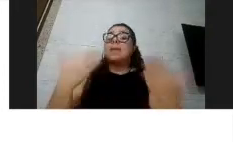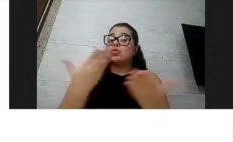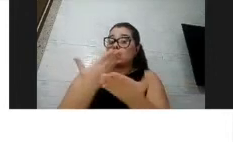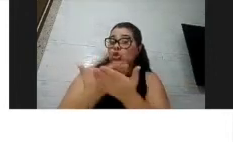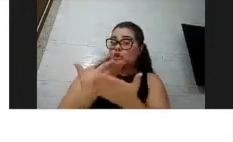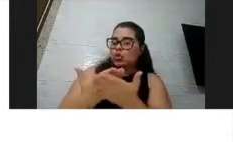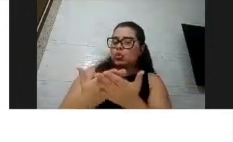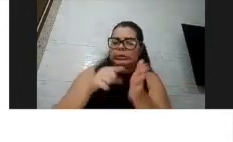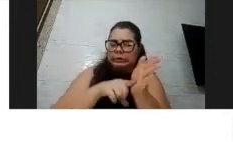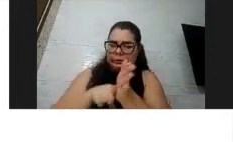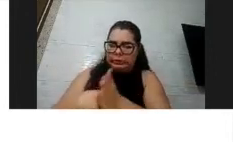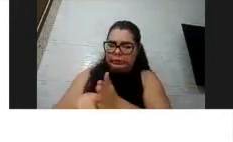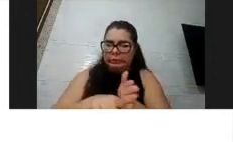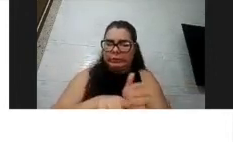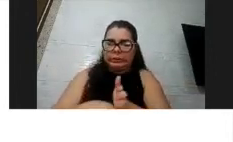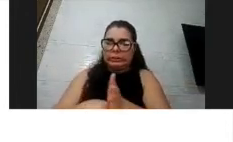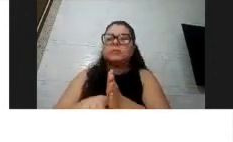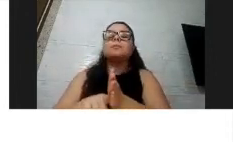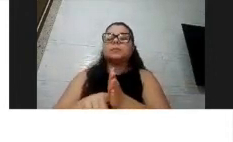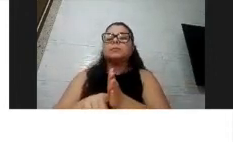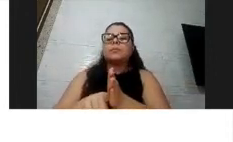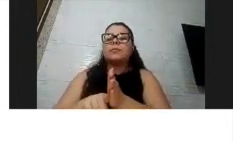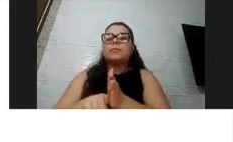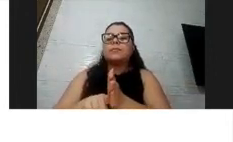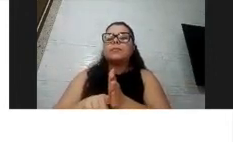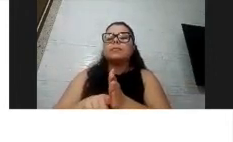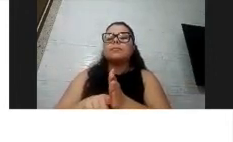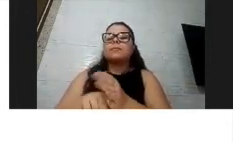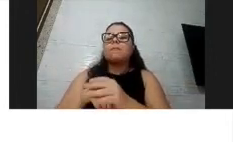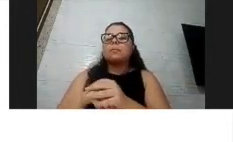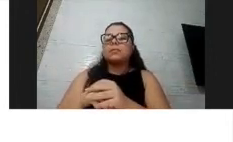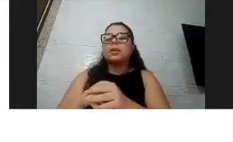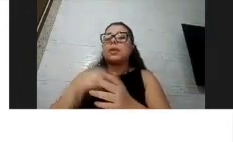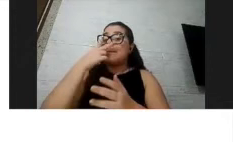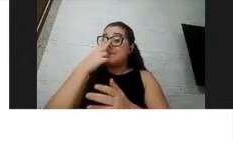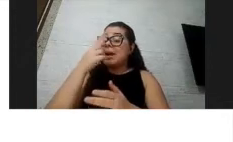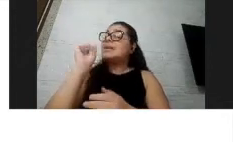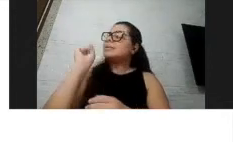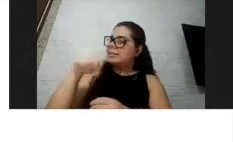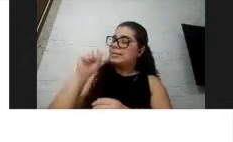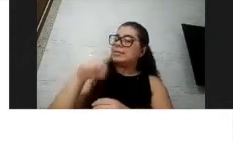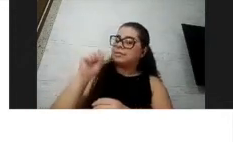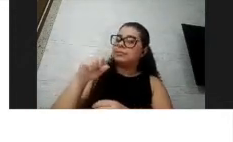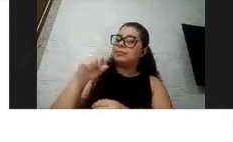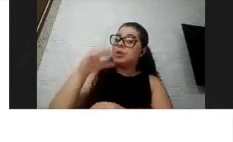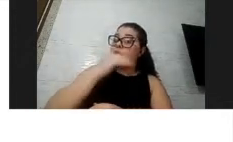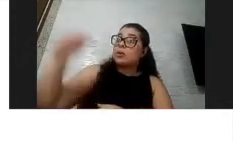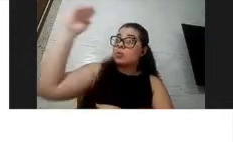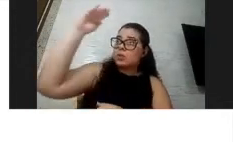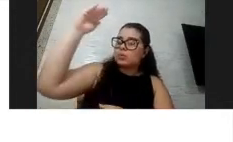publicado, e eu vou falar desse estudo específico que eu coordeno aqui, parece que sim. Então, parece que os adultos